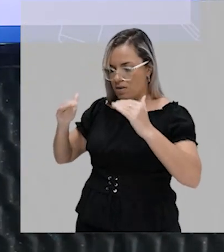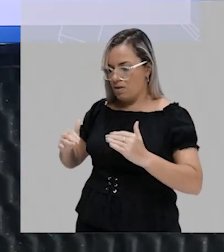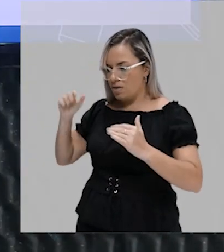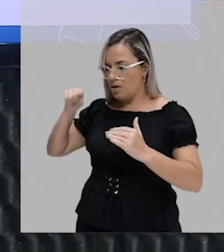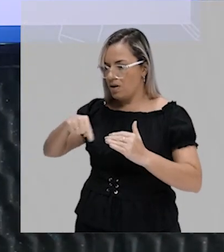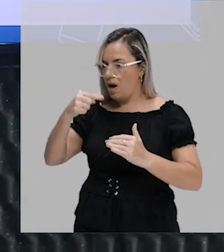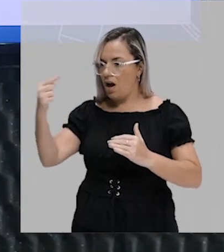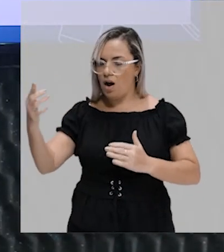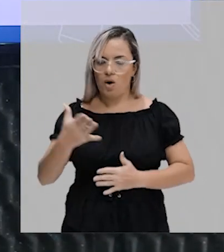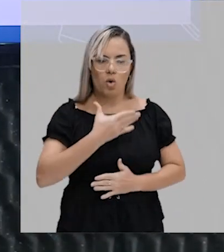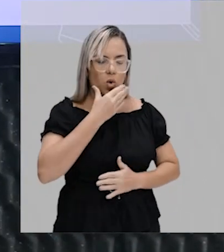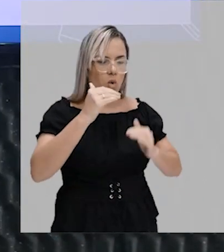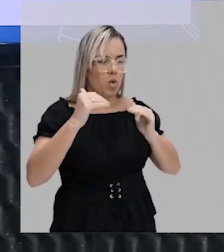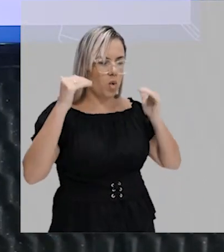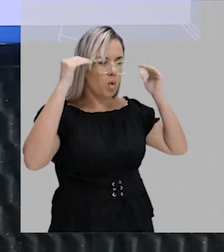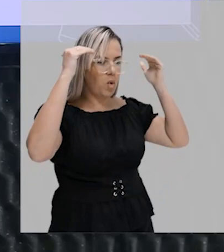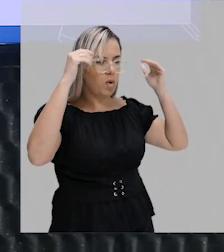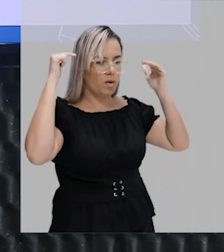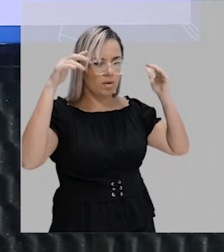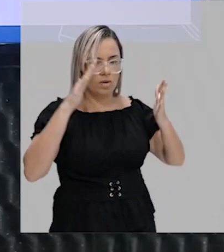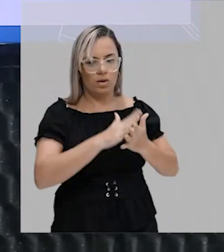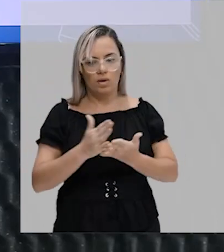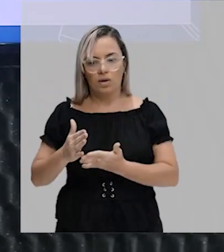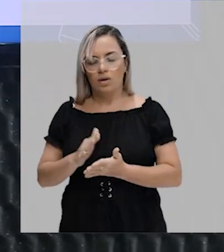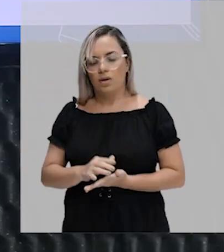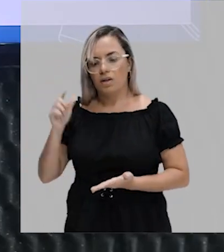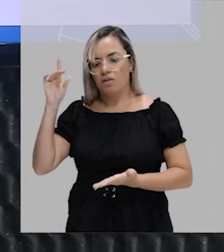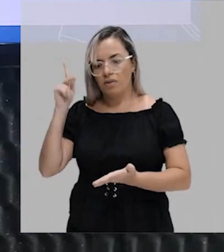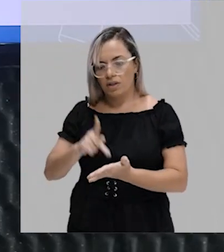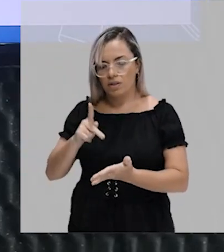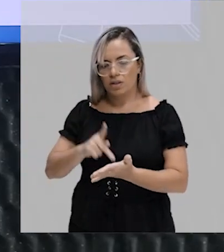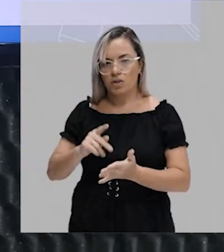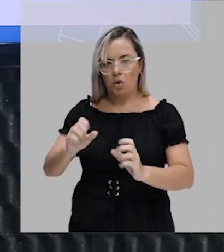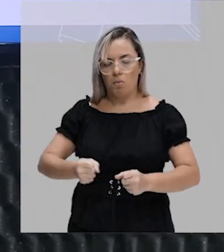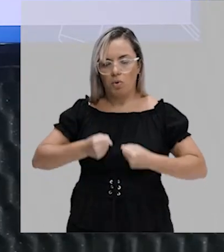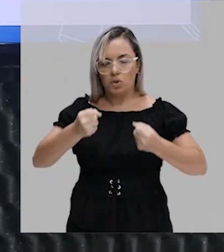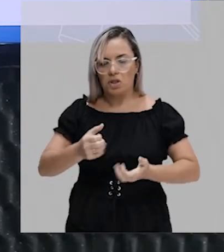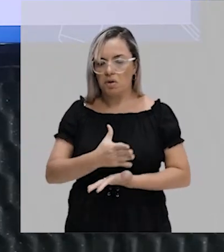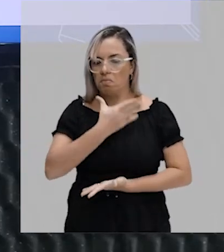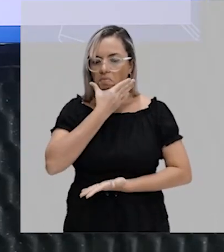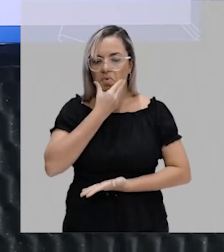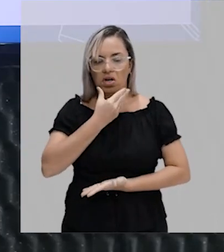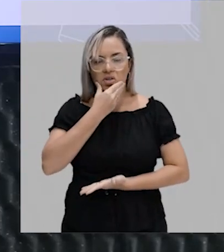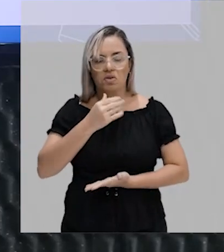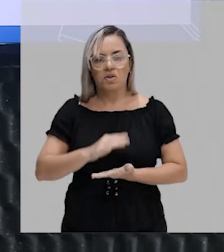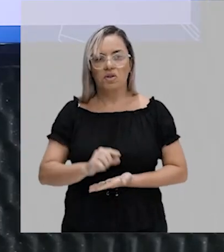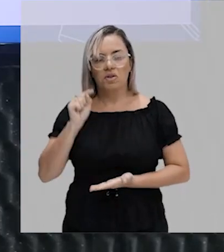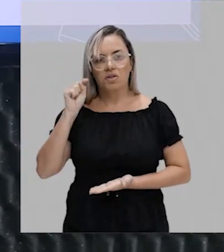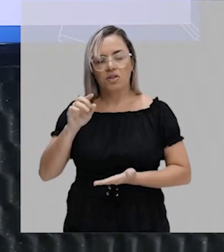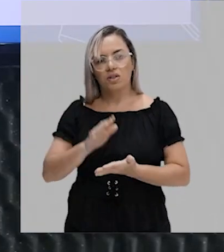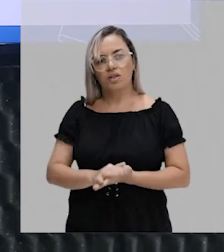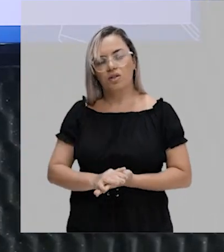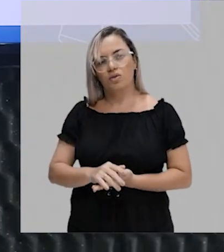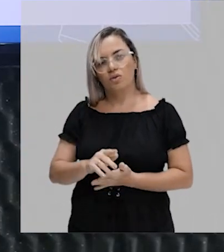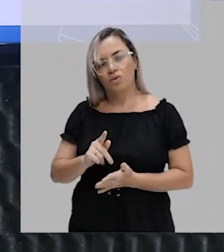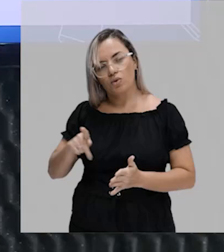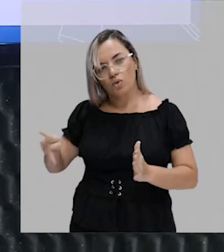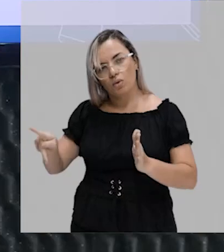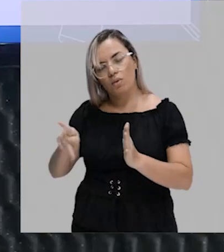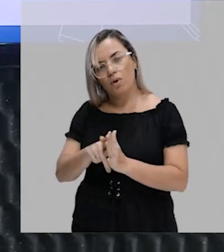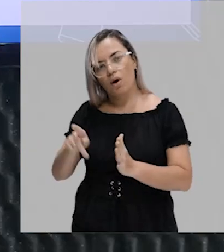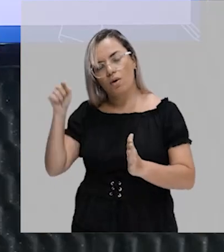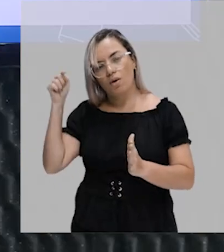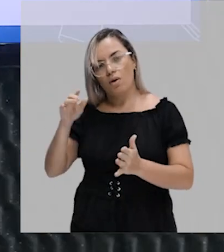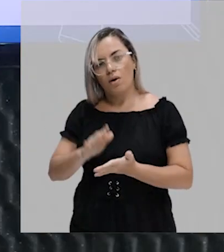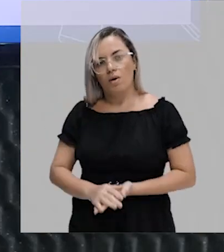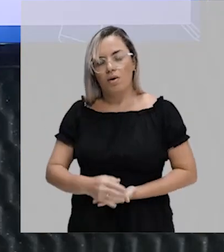poder masculino, tanto na esfera pública, quanto na esfera privada. Então, a ideia de patriarcado, você pode